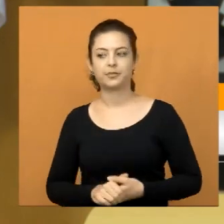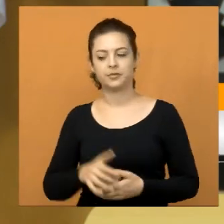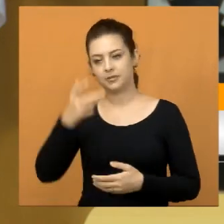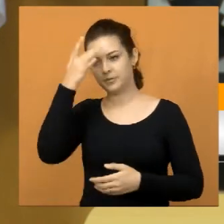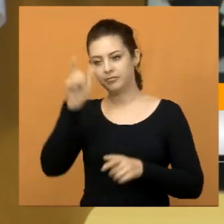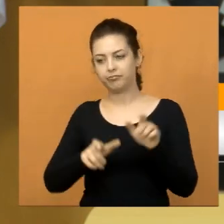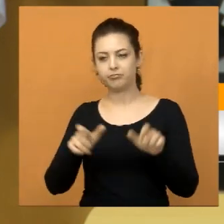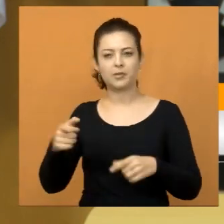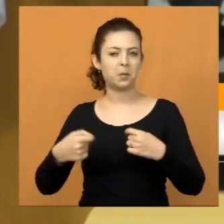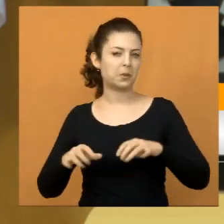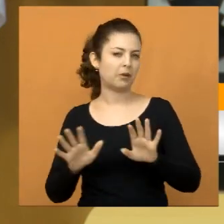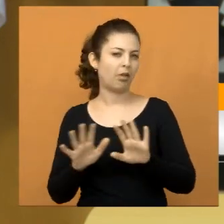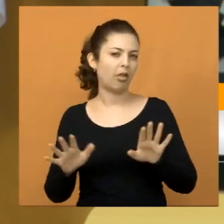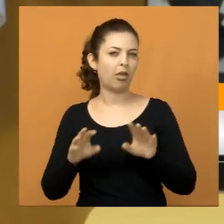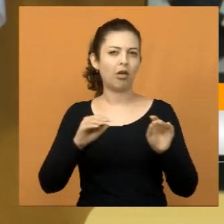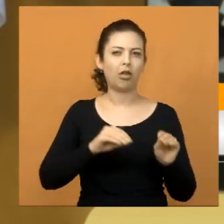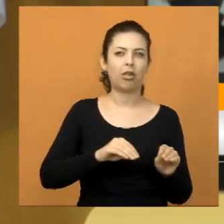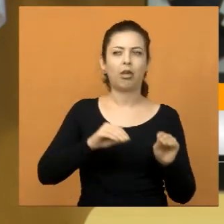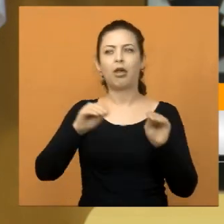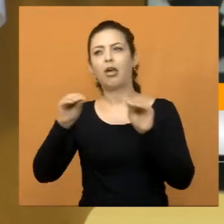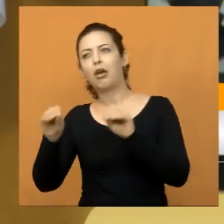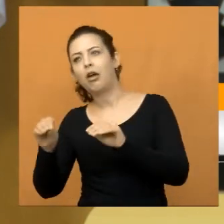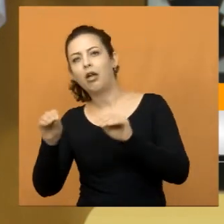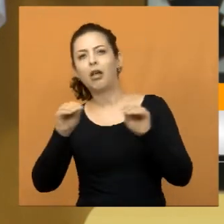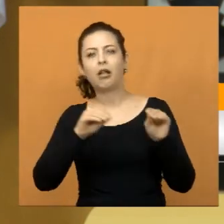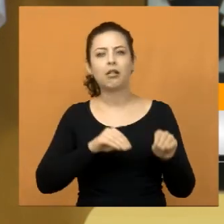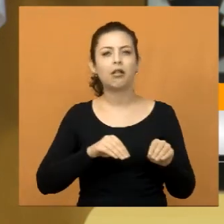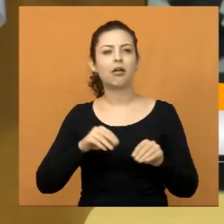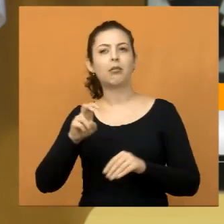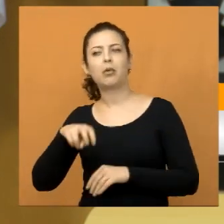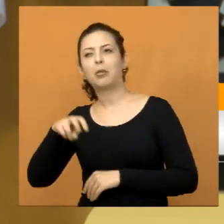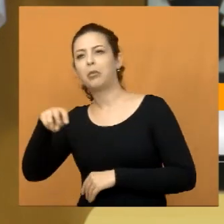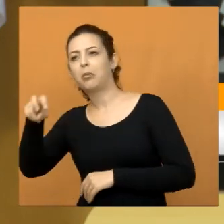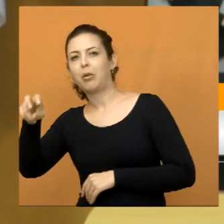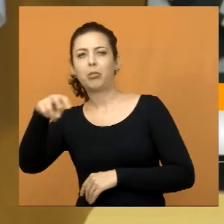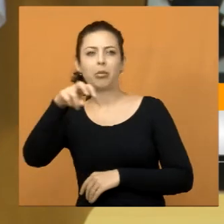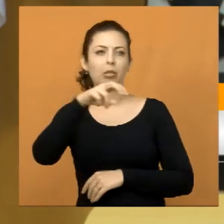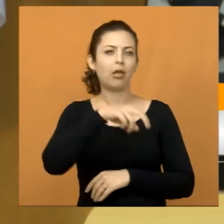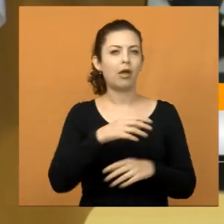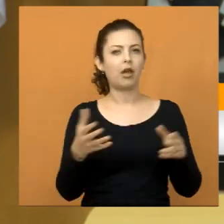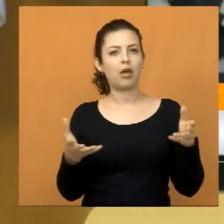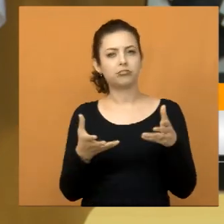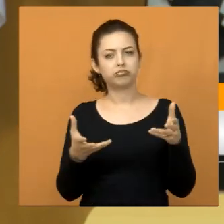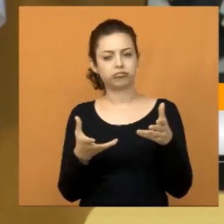pessoas não precisam mais se deslocarem até a atual...